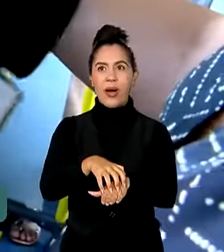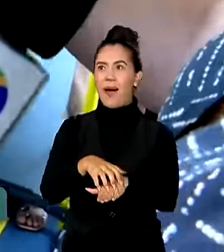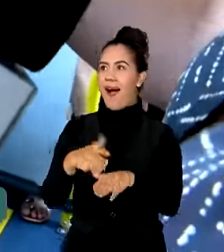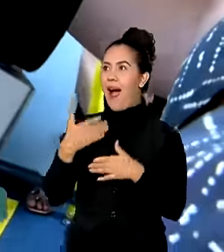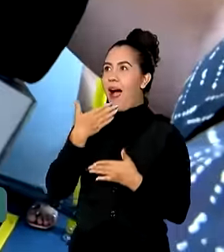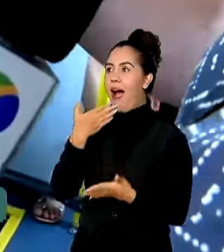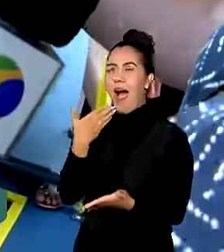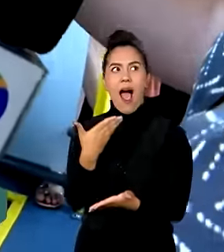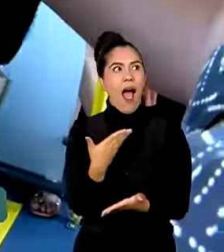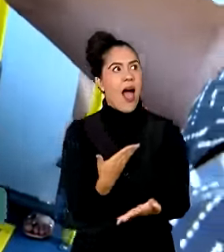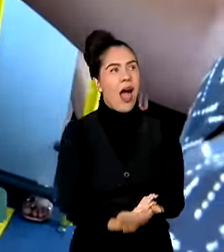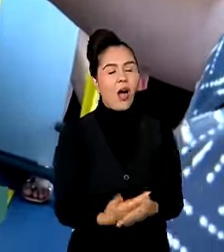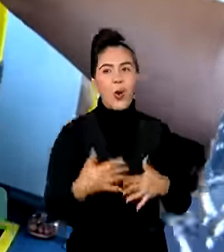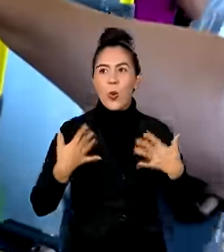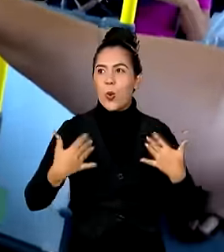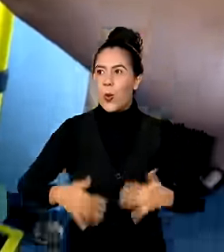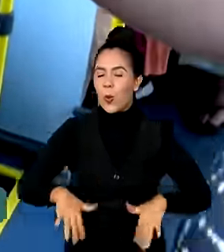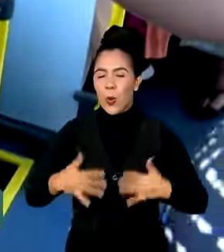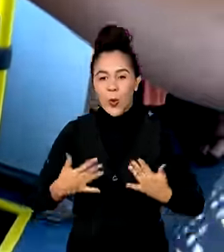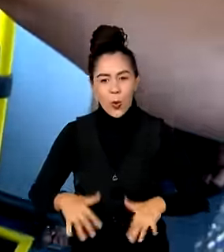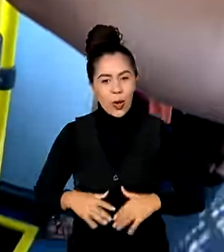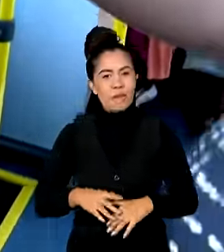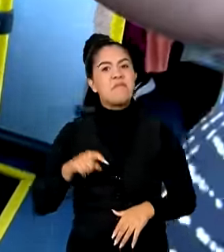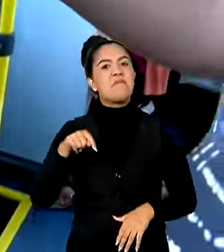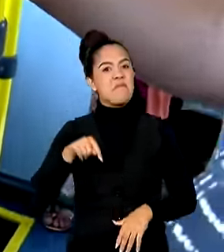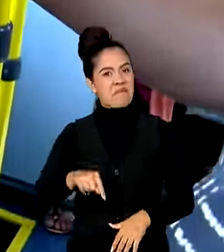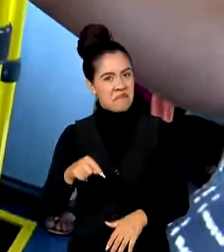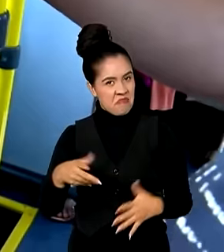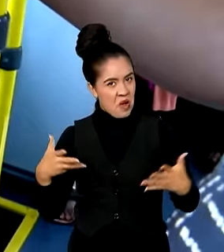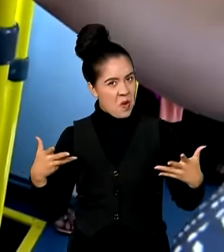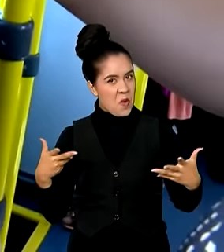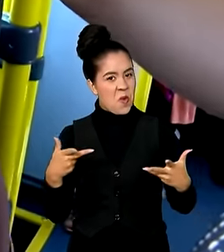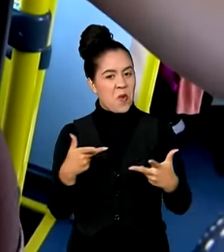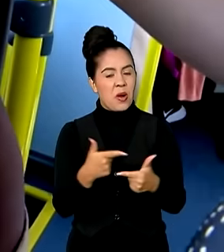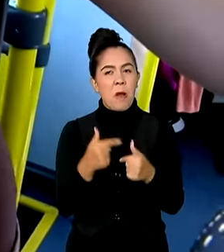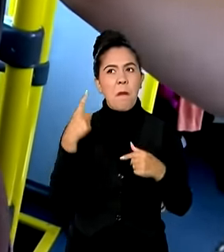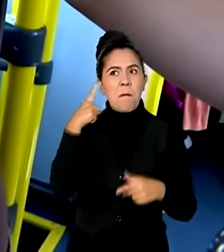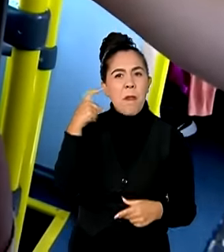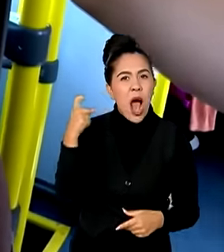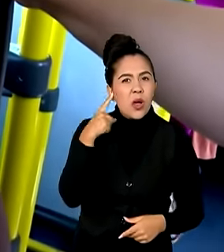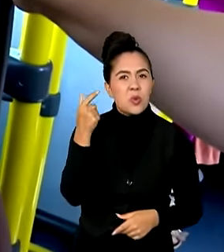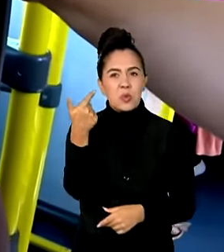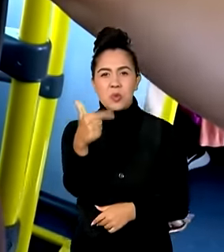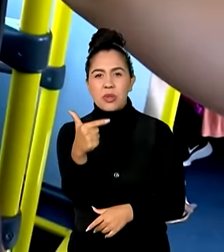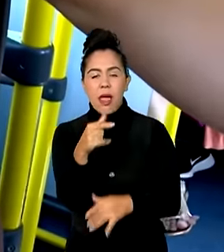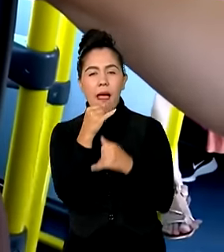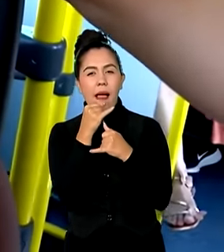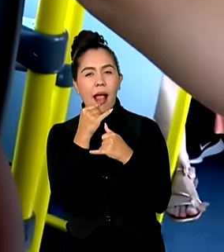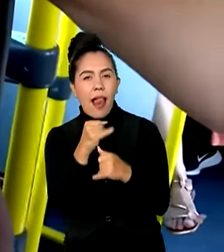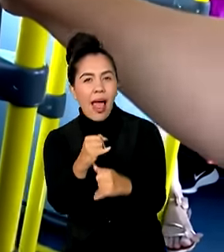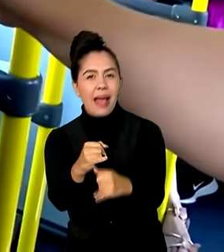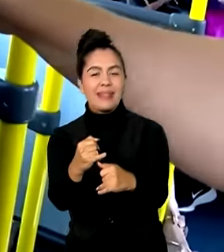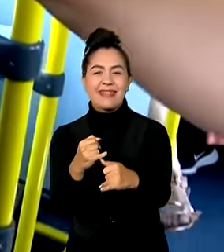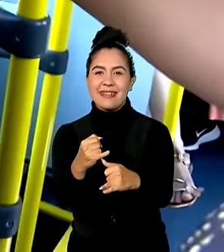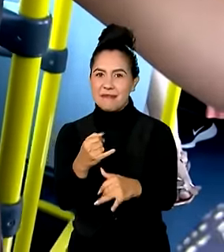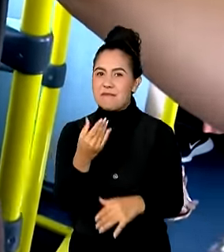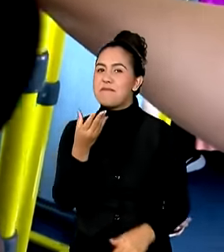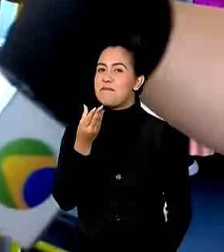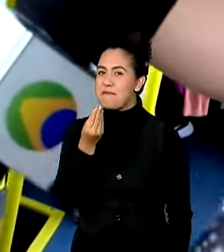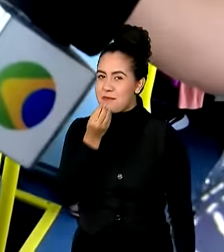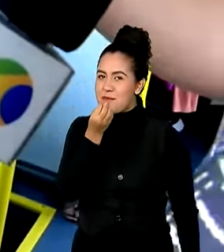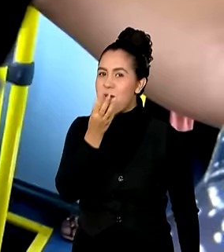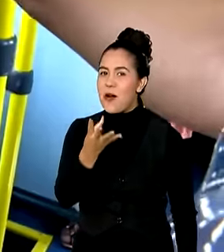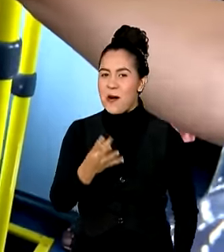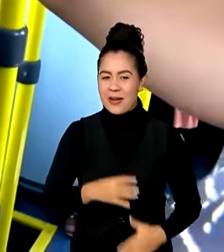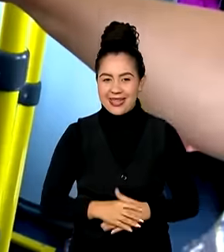relação aos ônibus comuns. Ah, esse aqui é bom, tem tanto barulho, é elétrico, né? Muito bom. Tá